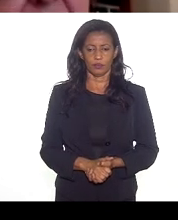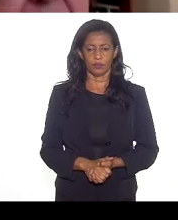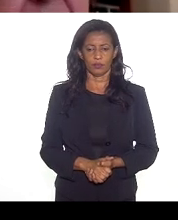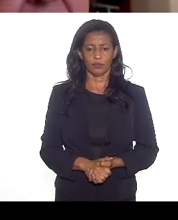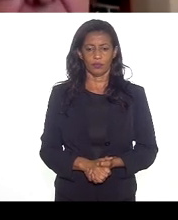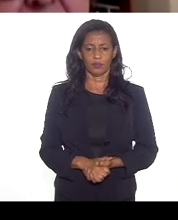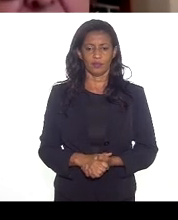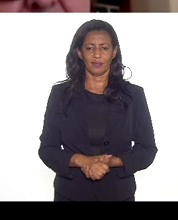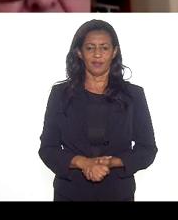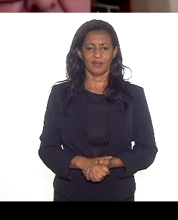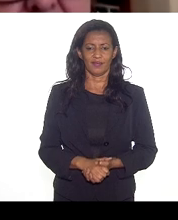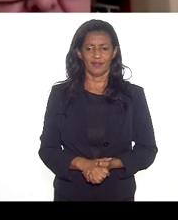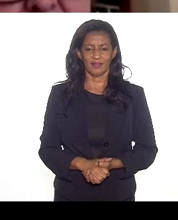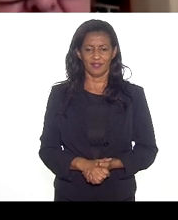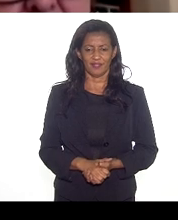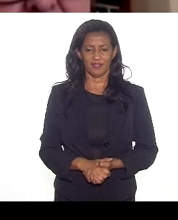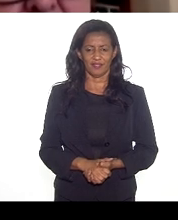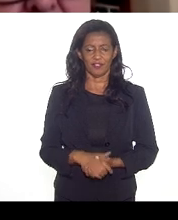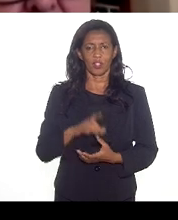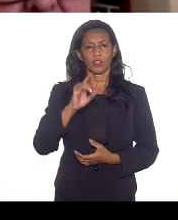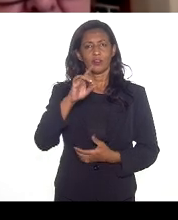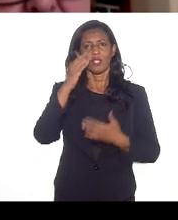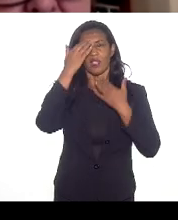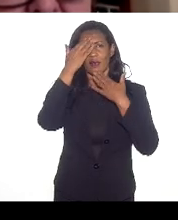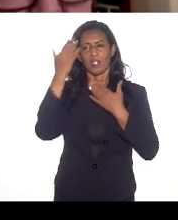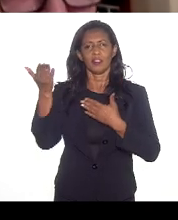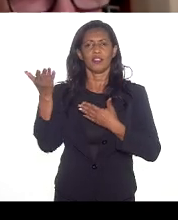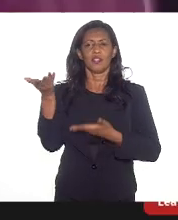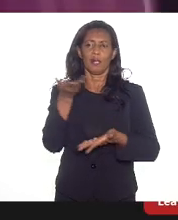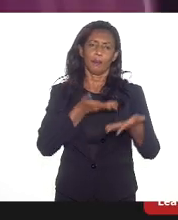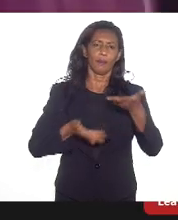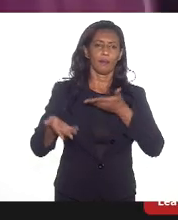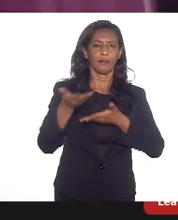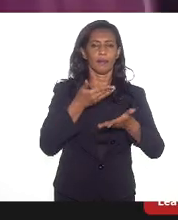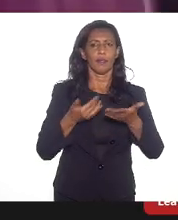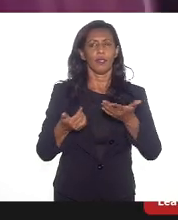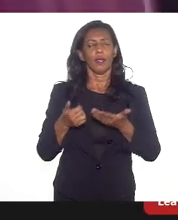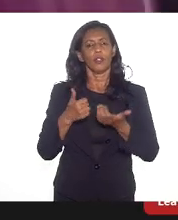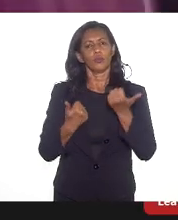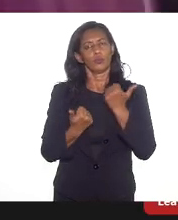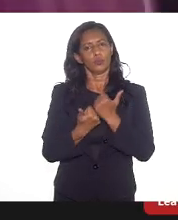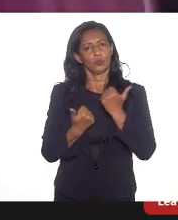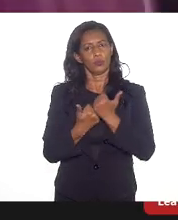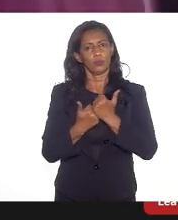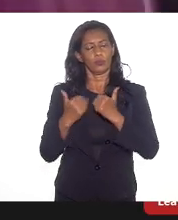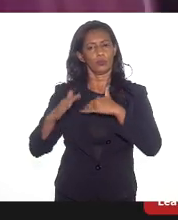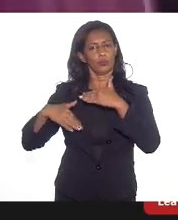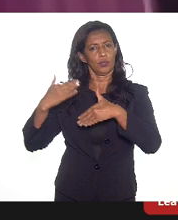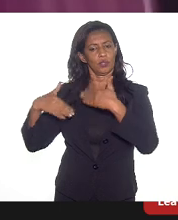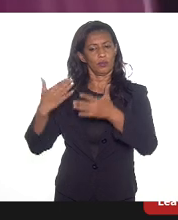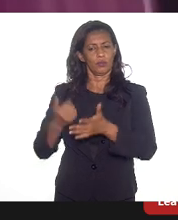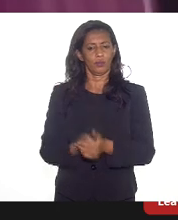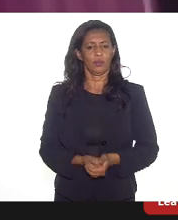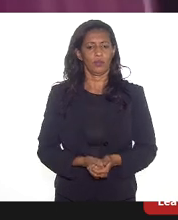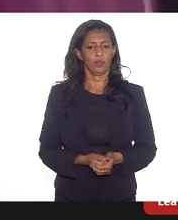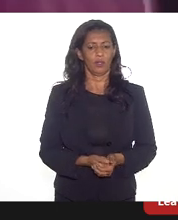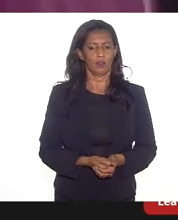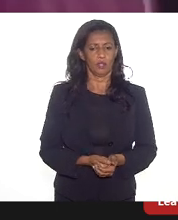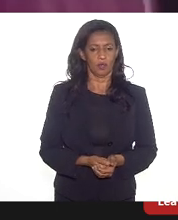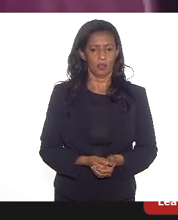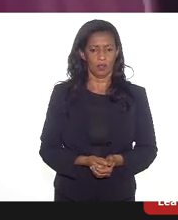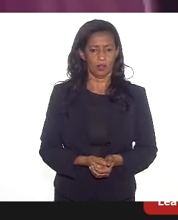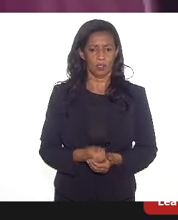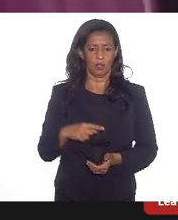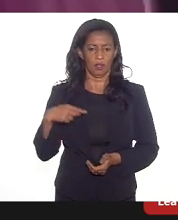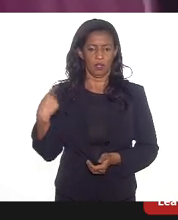Um minutinho, então, gostaria de agradecer a participação do subsecretário aqui do desenvolvimento, porque é importante a gente ter